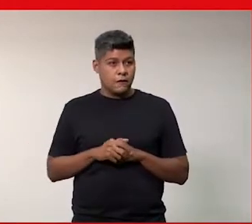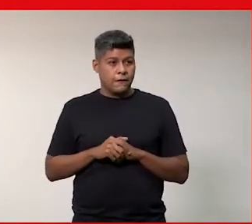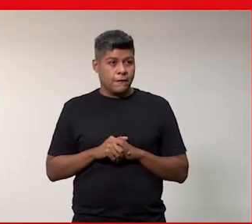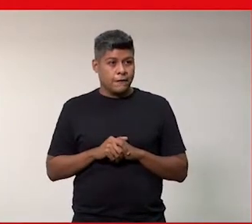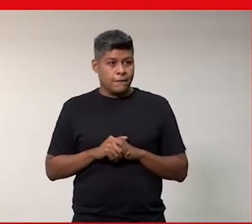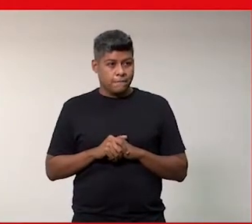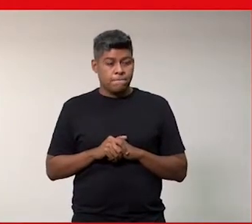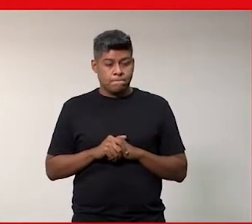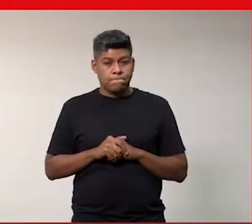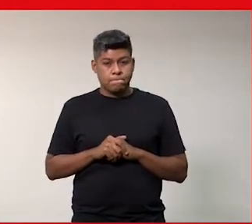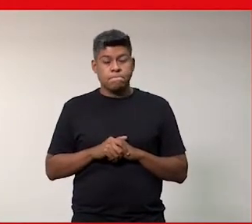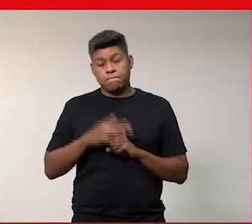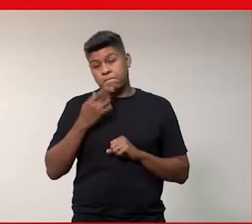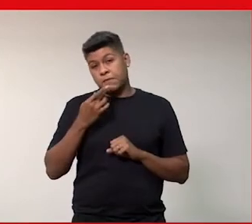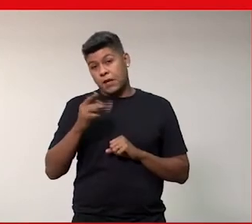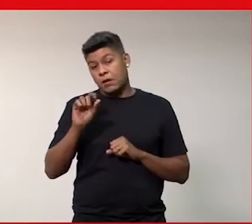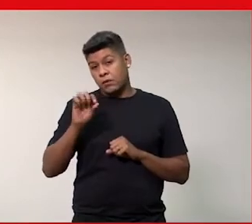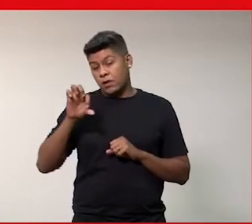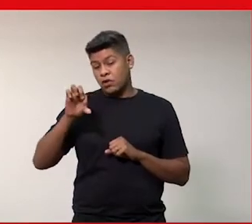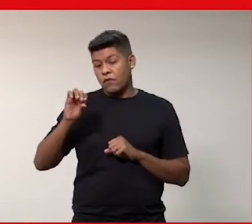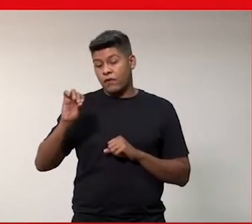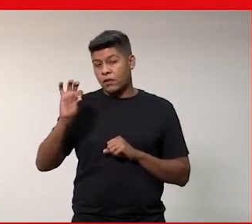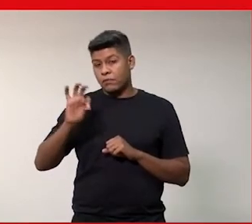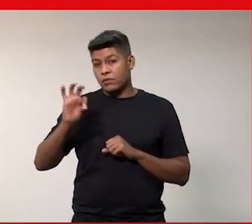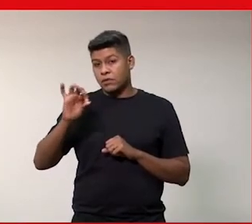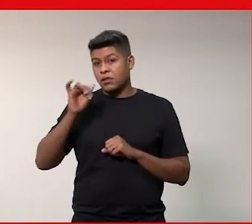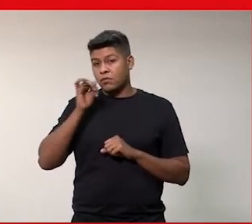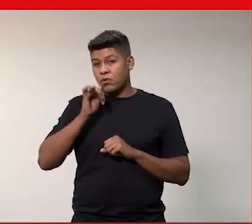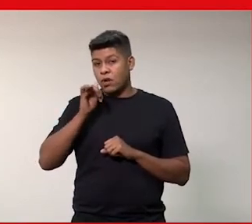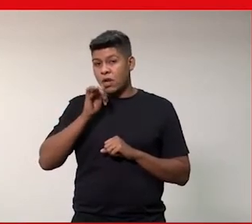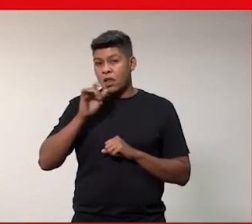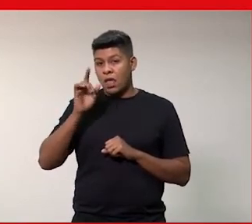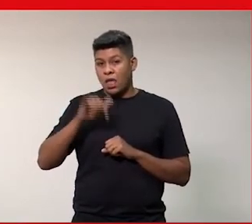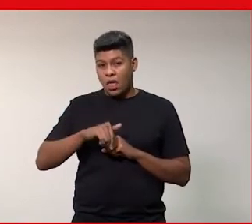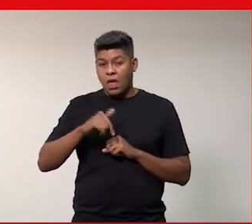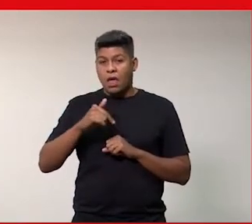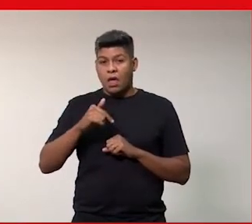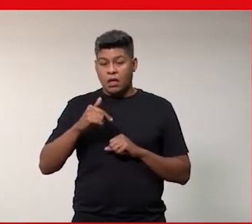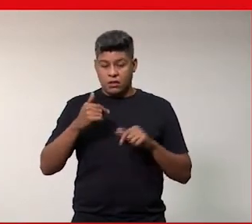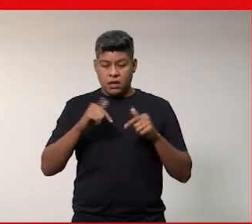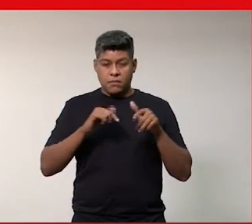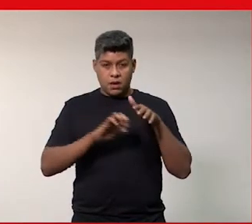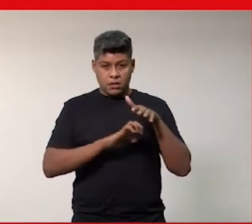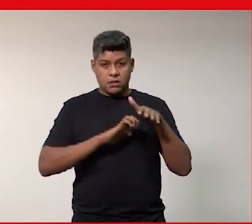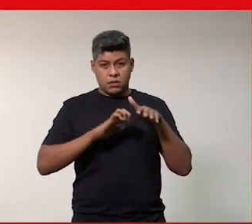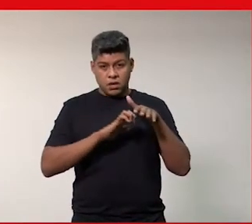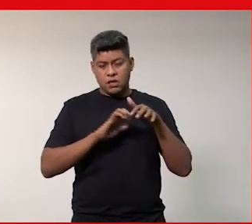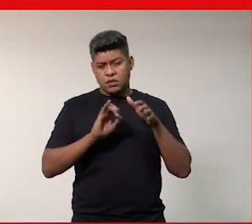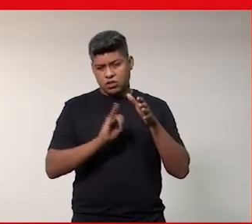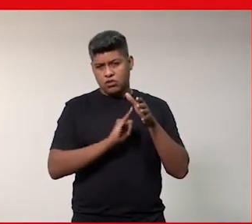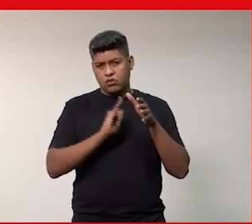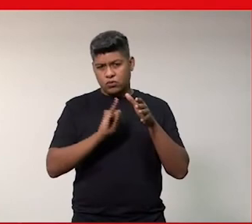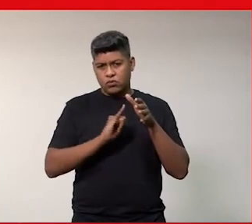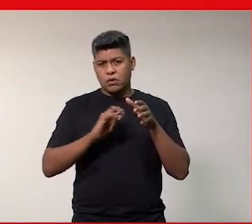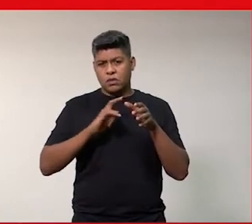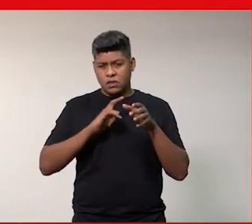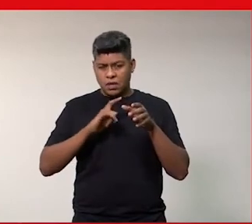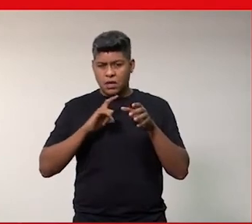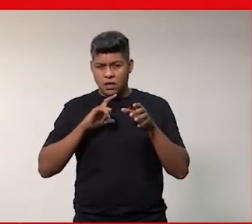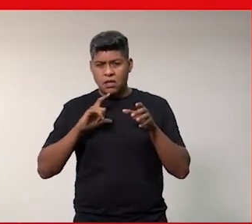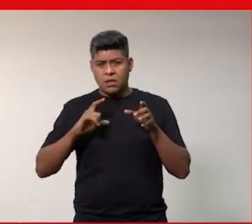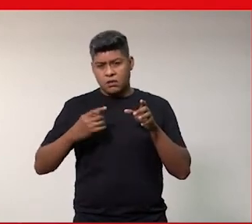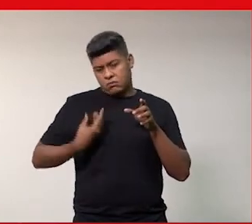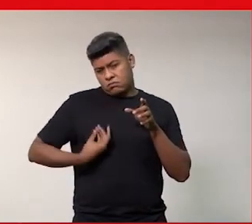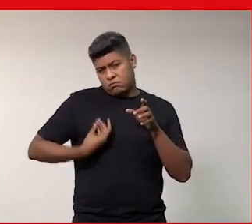eu chuto que 90% das mulheres seja no âmbito corporativo seja no âmbito institucional elas sofreram assédio sexual em algum